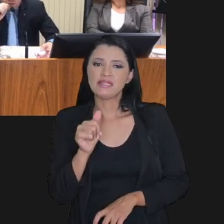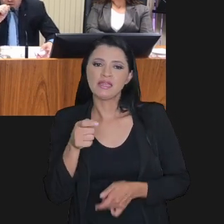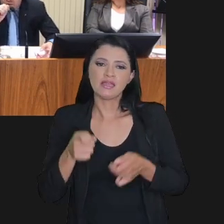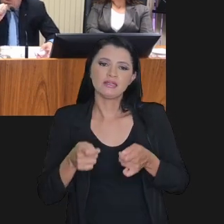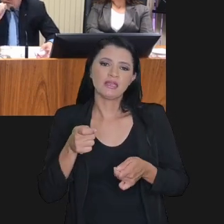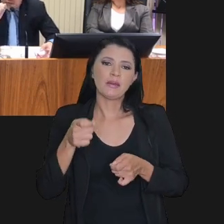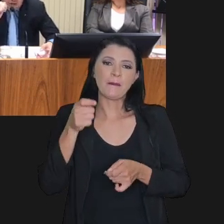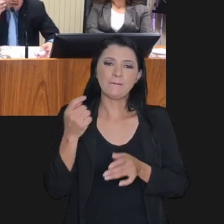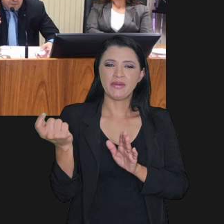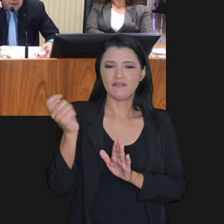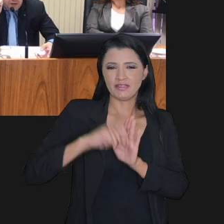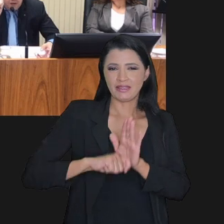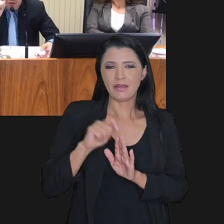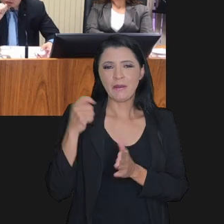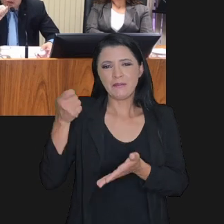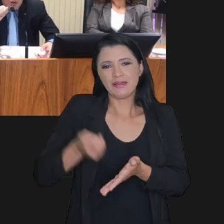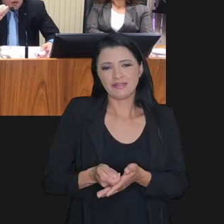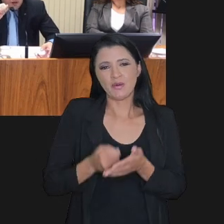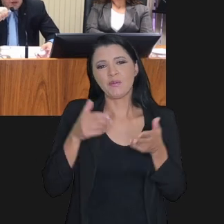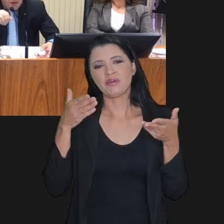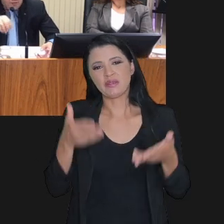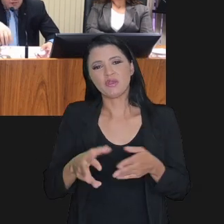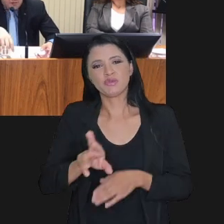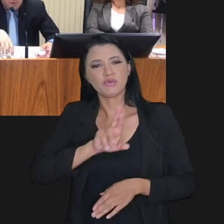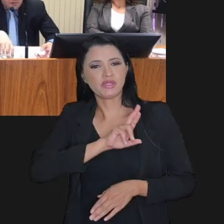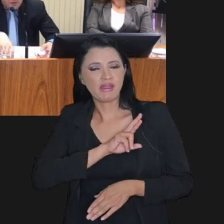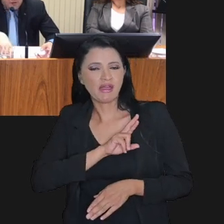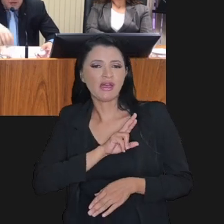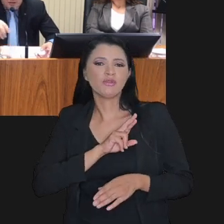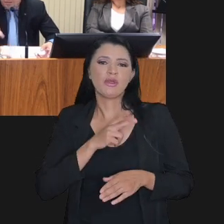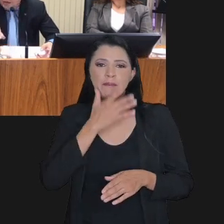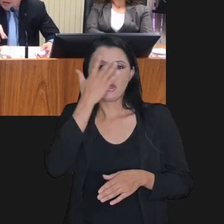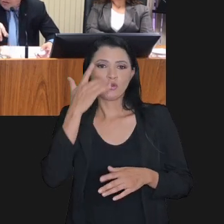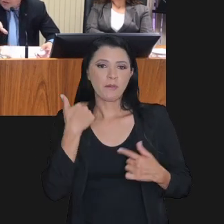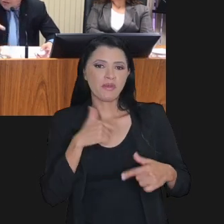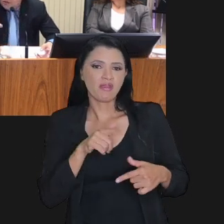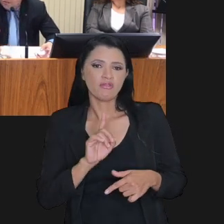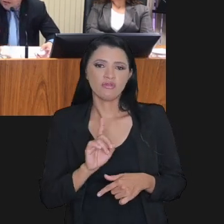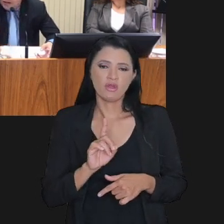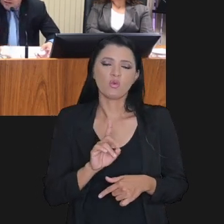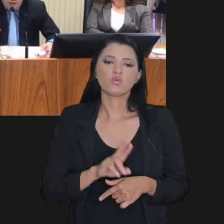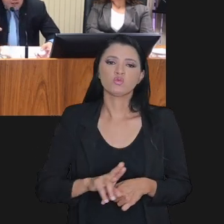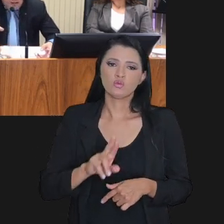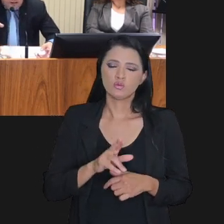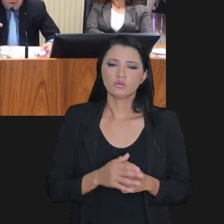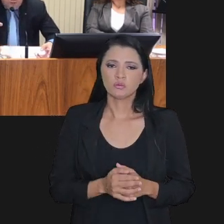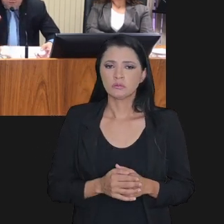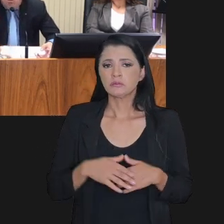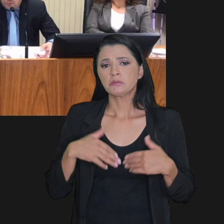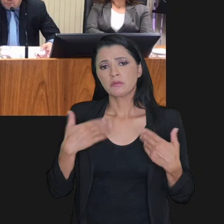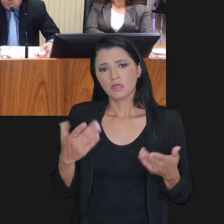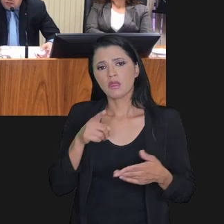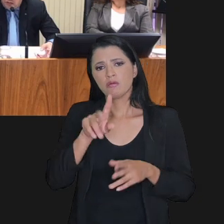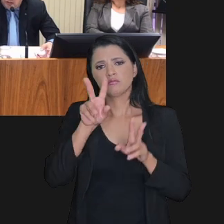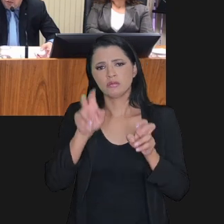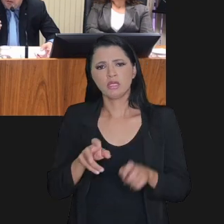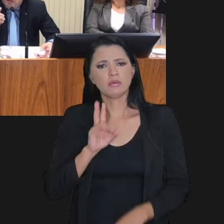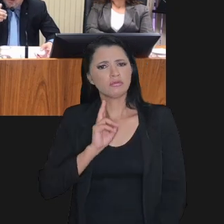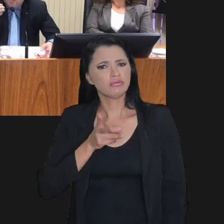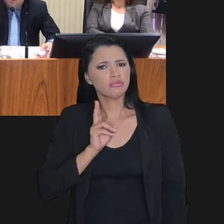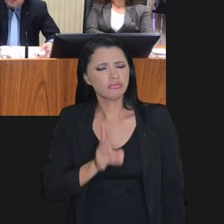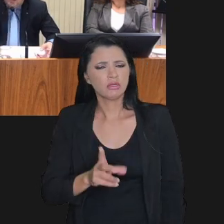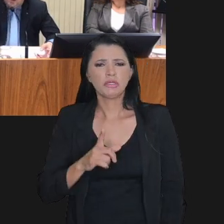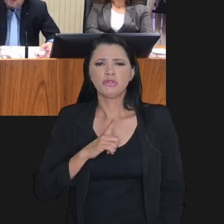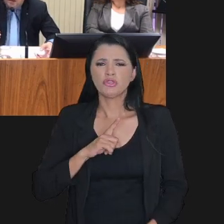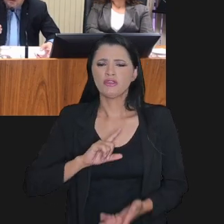incidência de contribuição previdenciária, pagamento de participação de lucros e resultados empregados, diretores não empregados. Então, esse era um